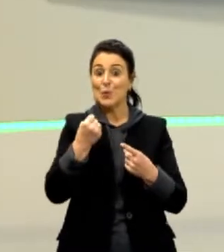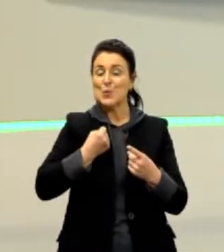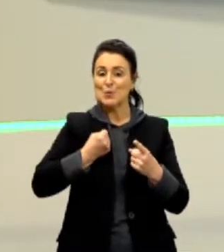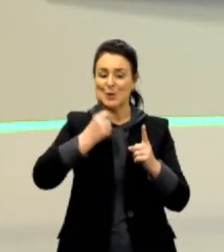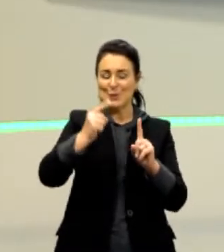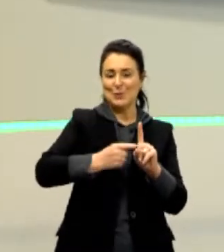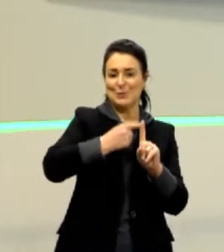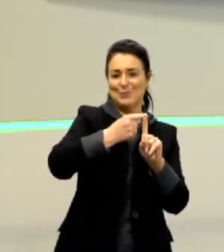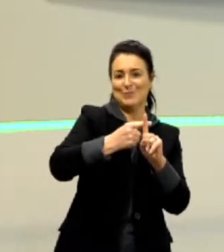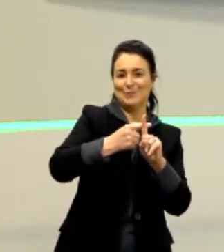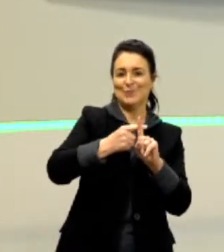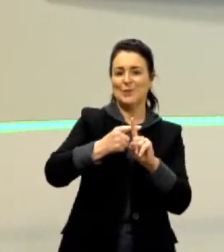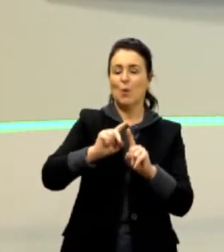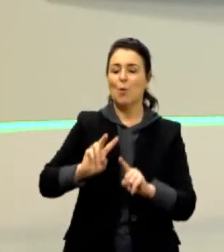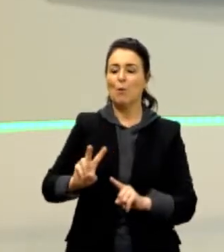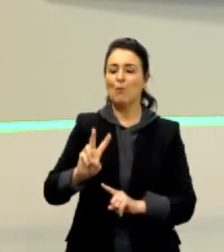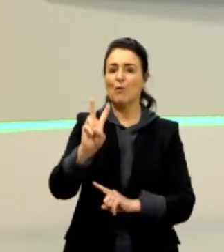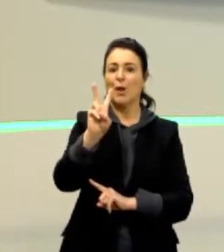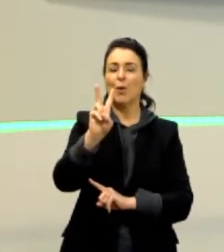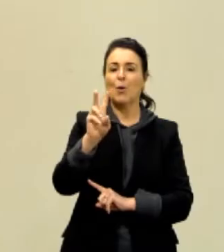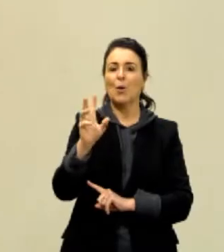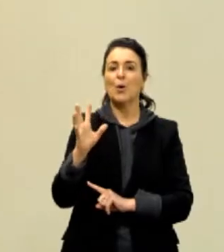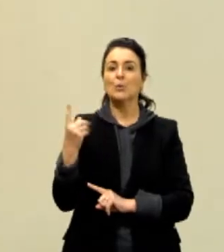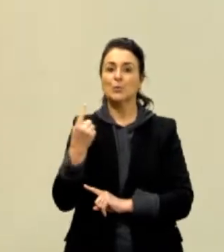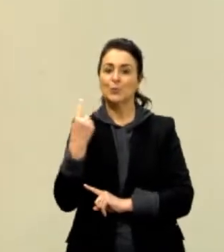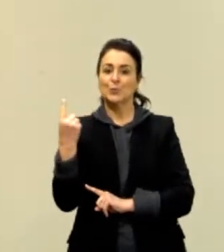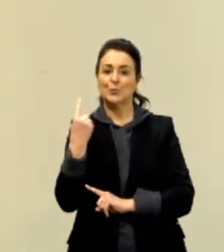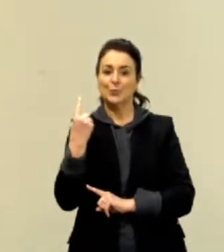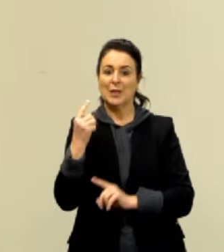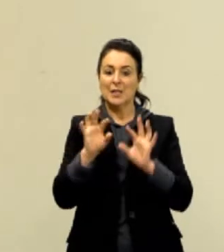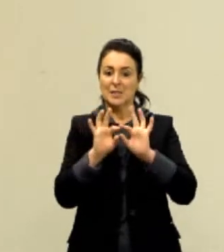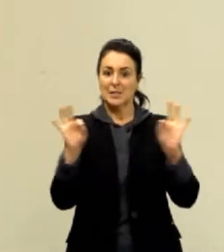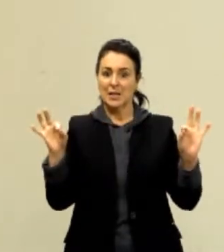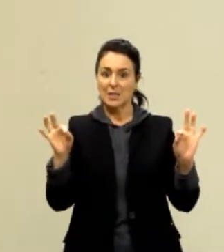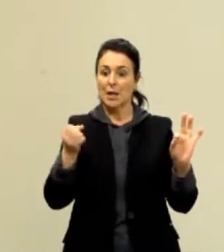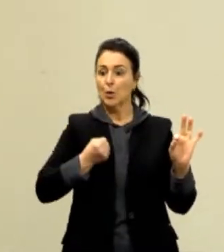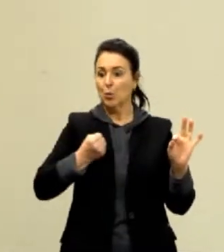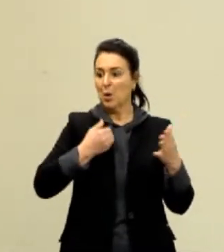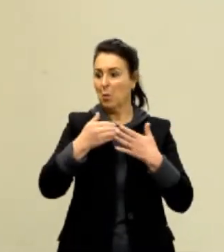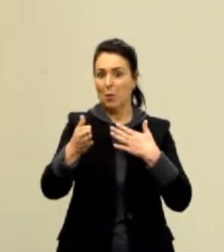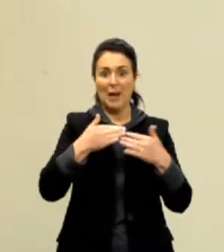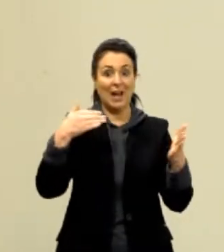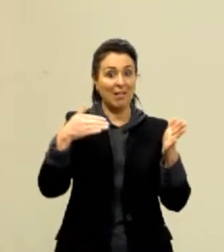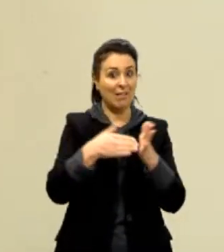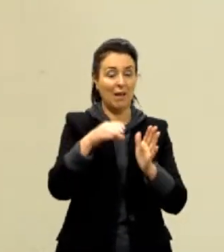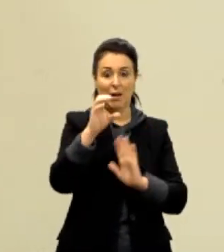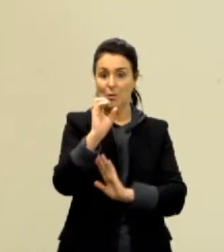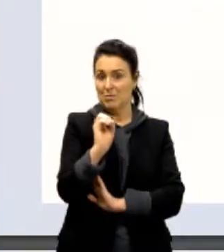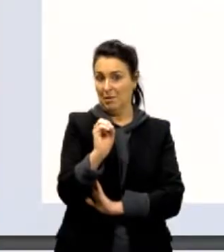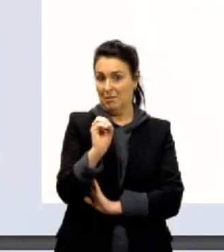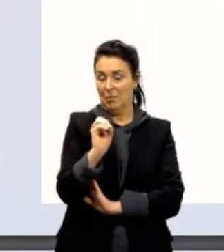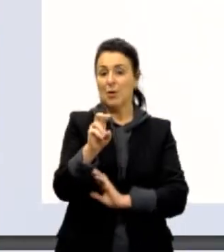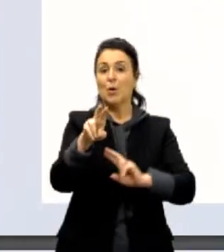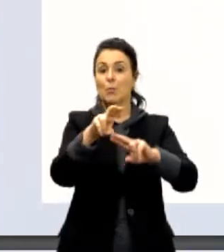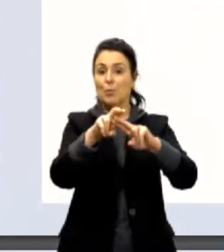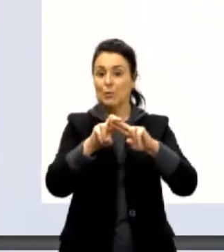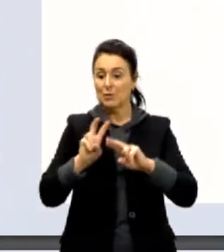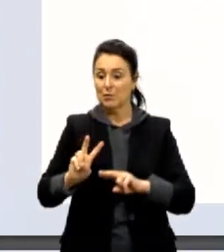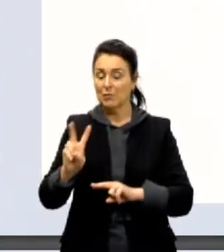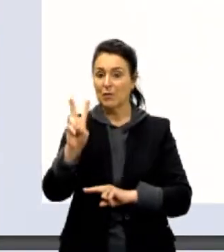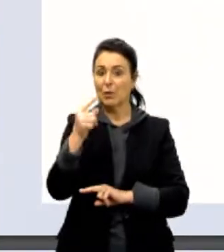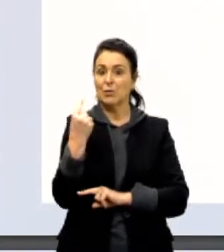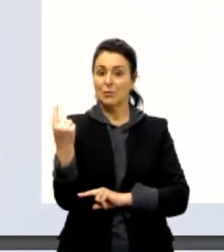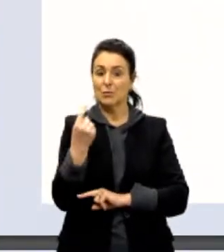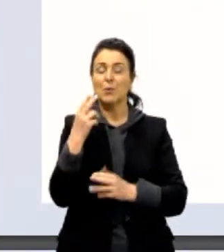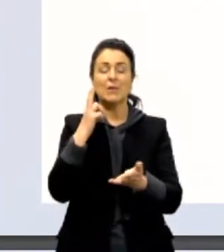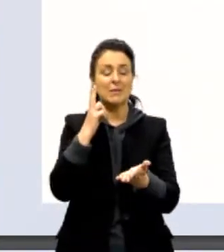Então, o valor absoluto é a distância do número até o zero. E uma distância é sempre positiva, tá, gente? Por isso que o valor absoluto vai ser